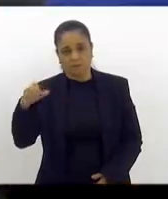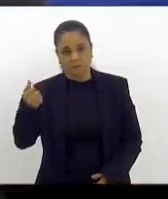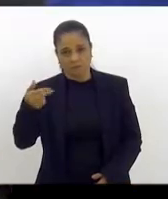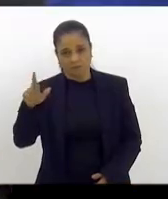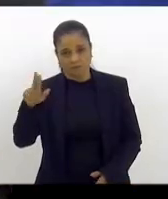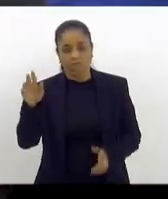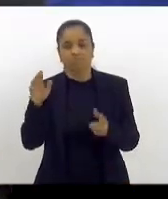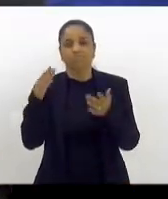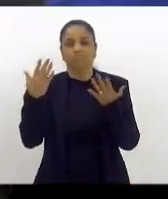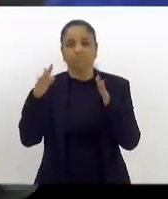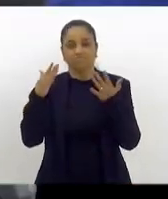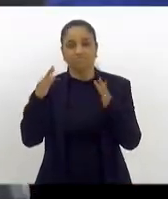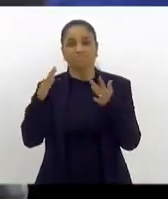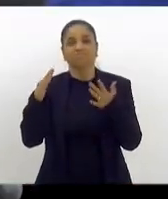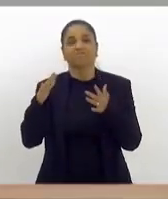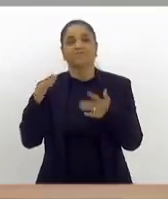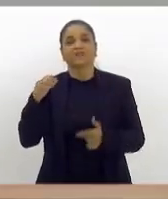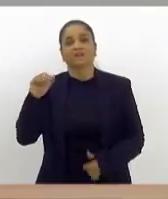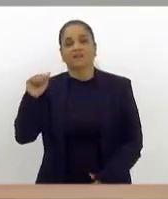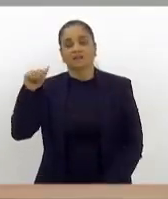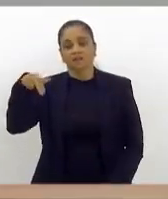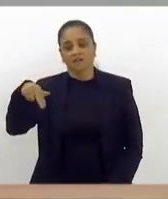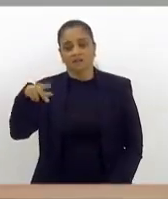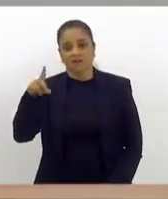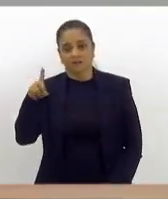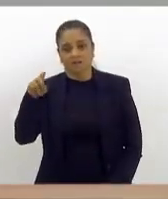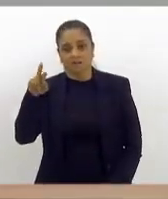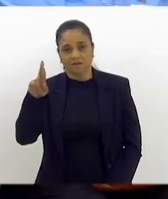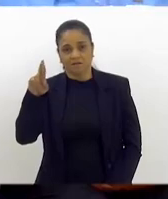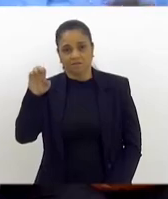aplausos também para doutora Andresa Fernandes Maciel,